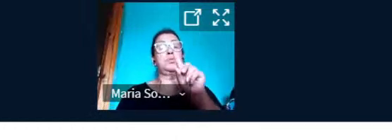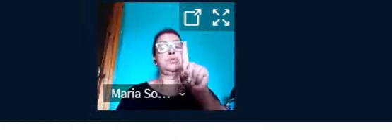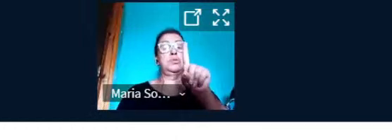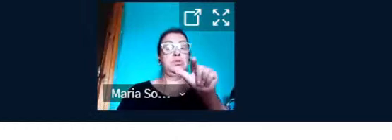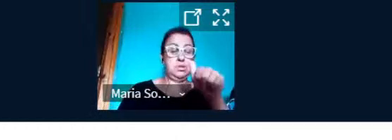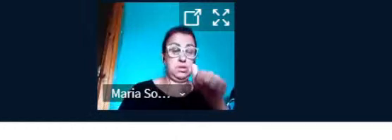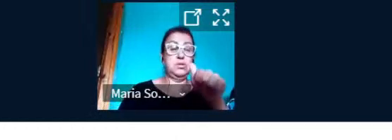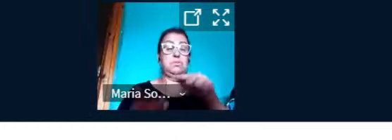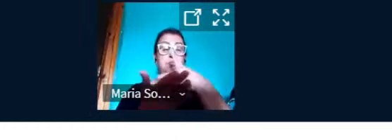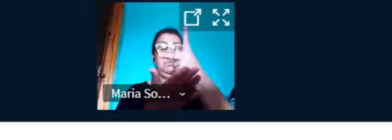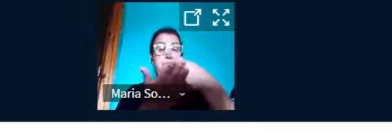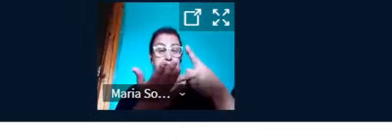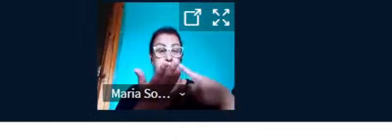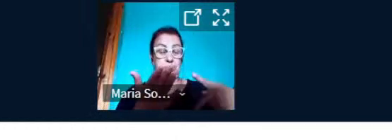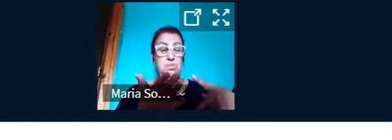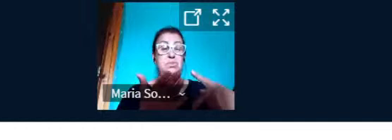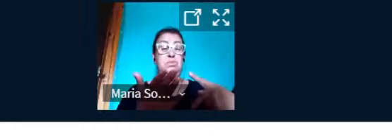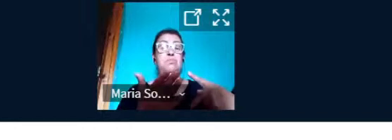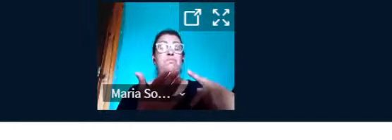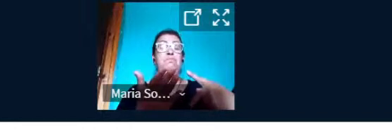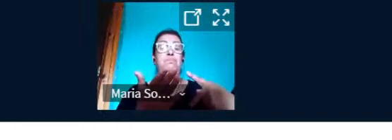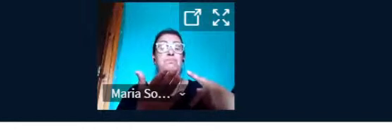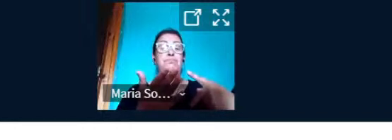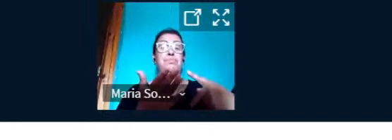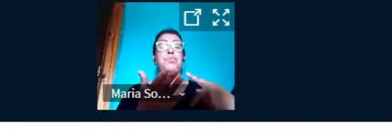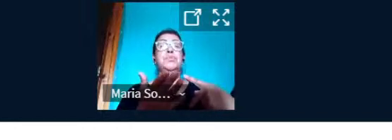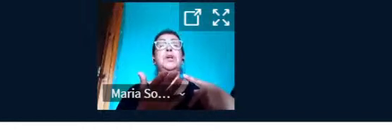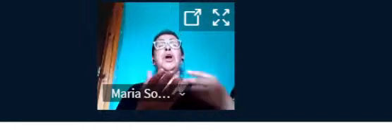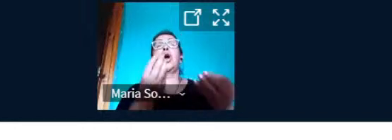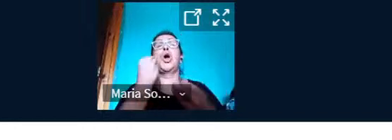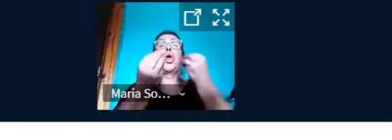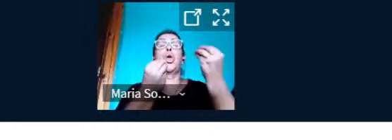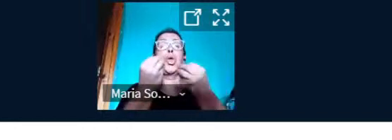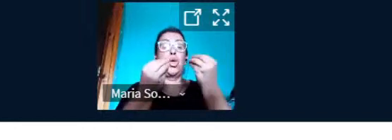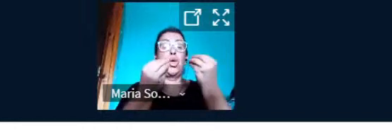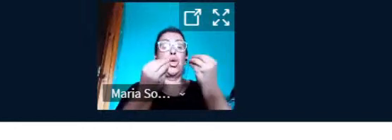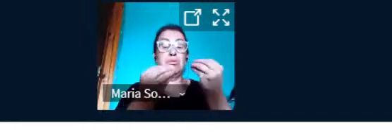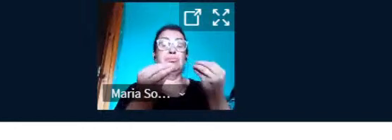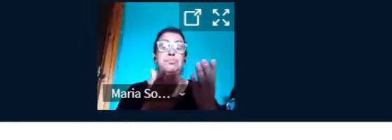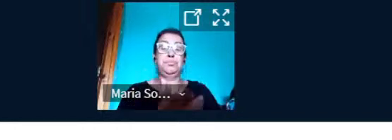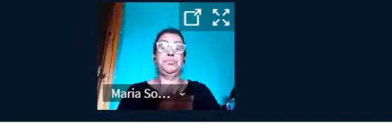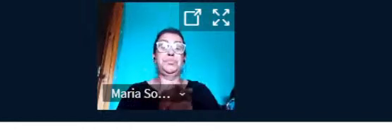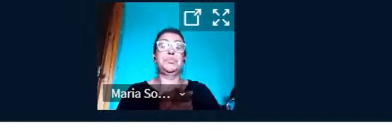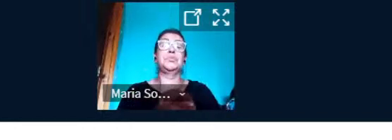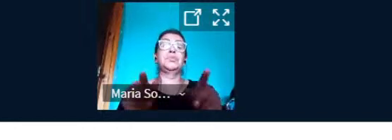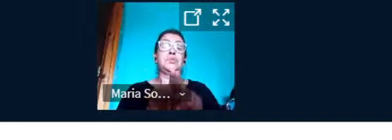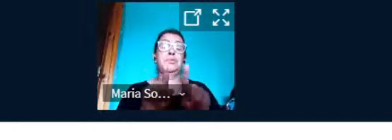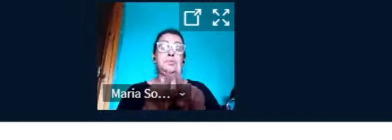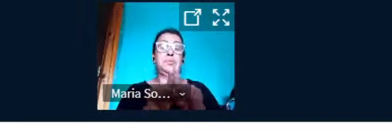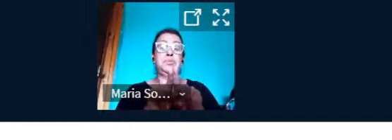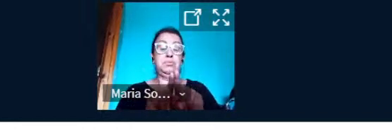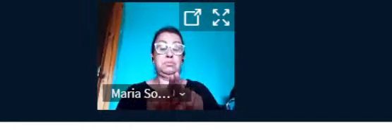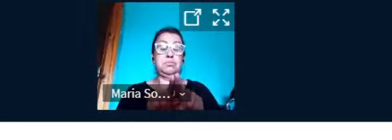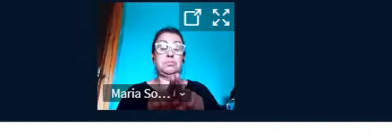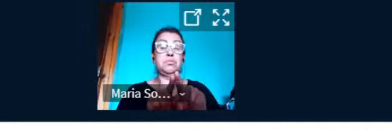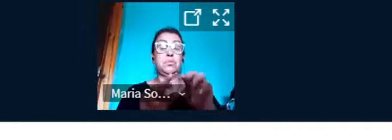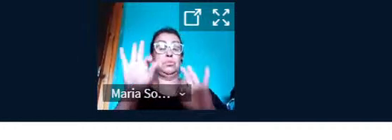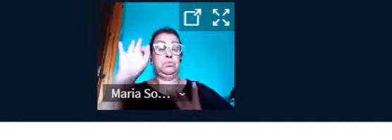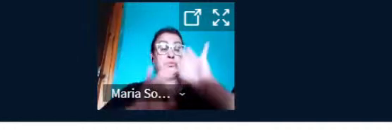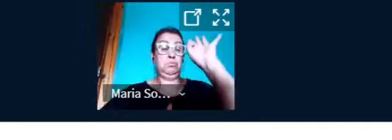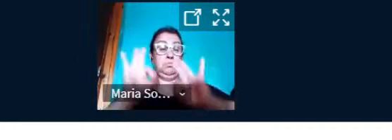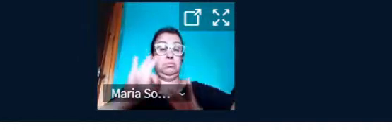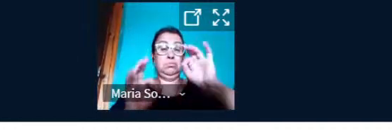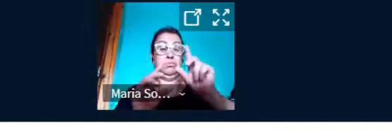com Software CAD 2D, e o Projeto de Extensão Experiências de Iniciação em Gráfica Digital para